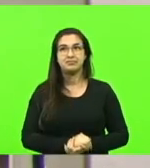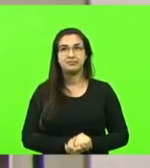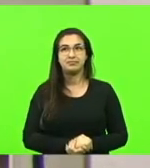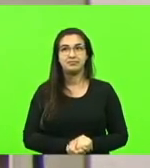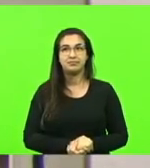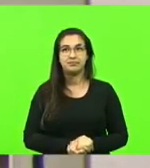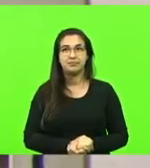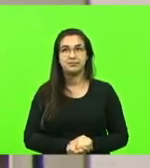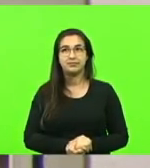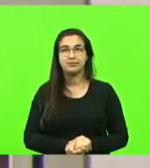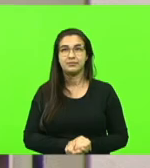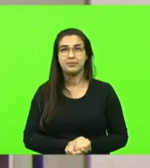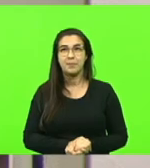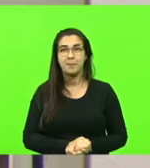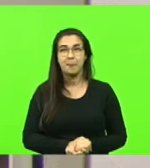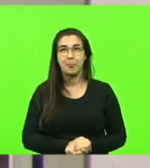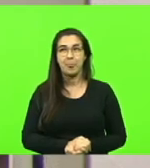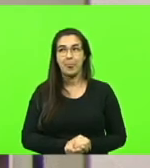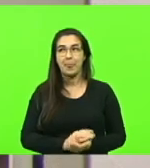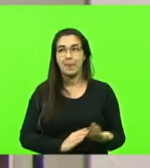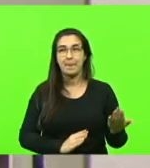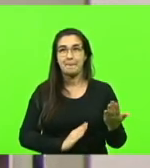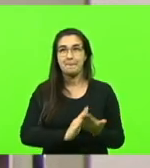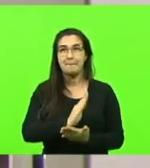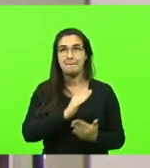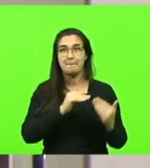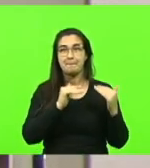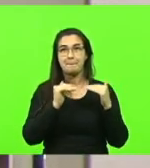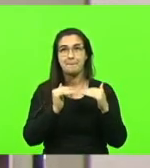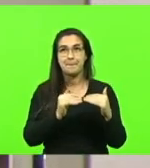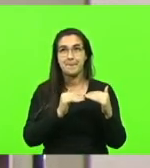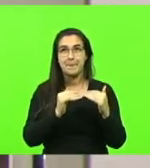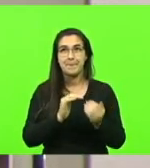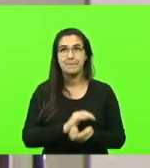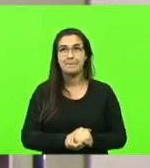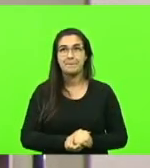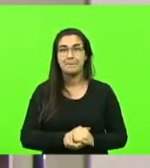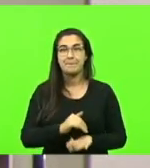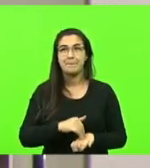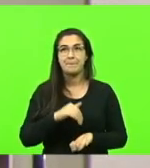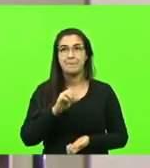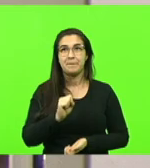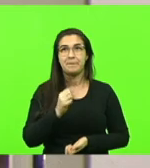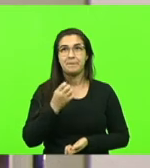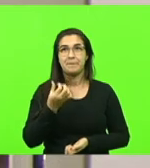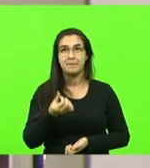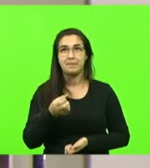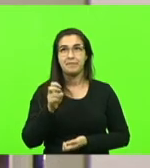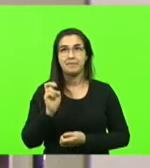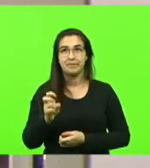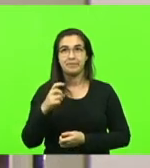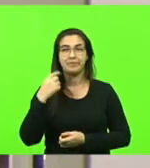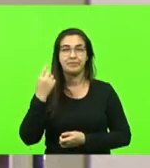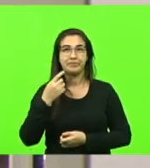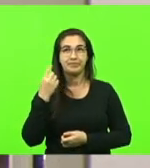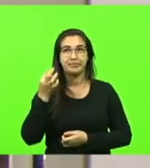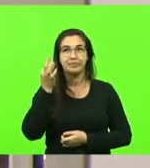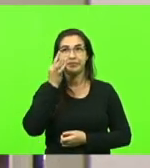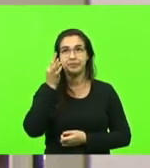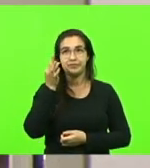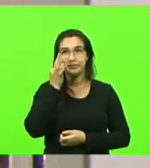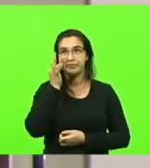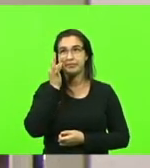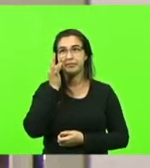Deputados que aprovam, permaneça como se encontra. Aprovado por unanimidade. Moção 865, ator deputado Fernando Kreling. Manifestando